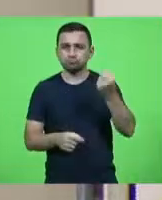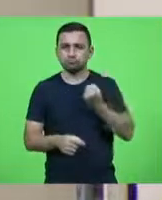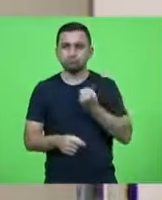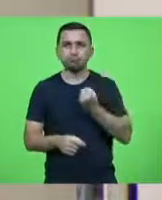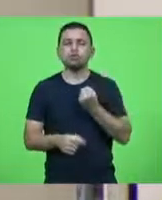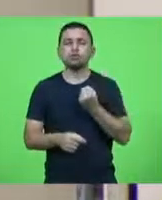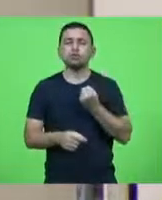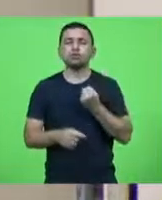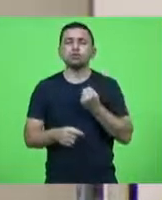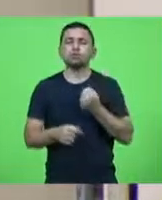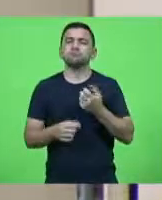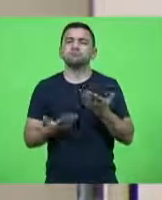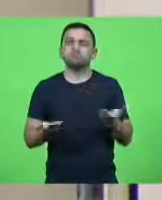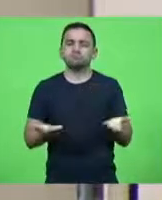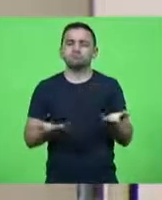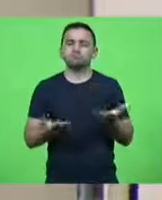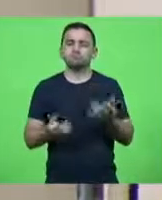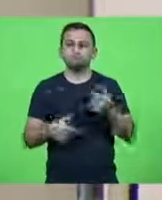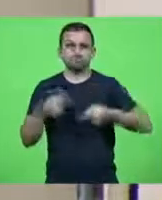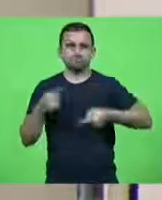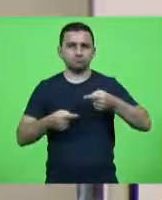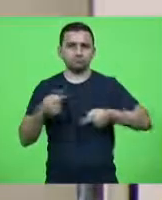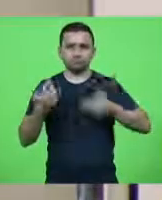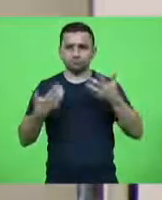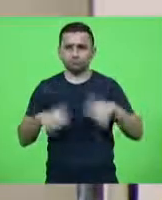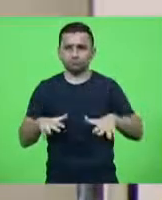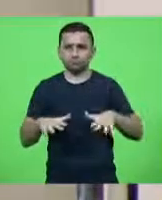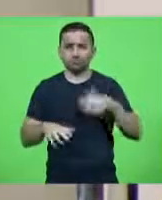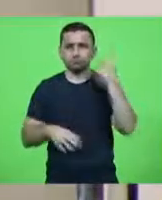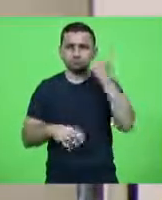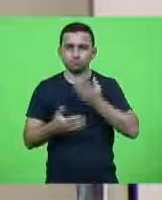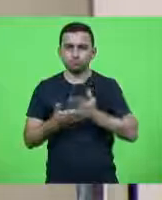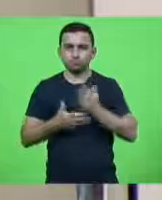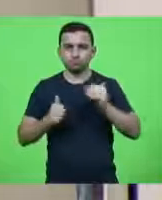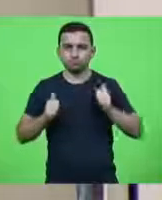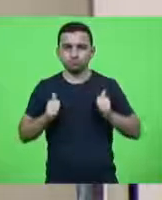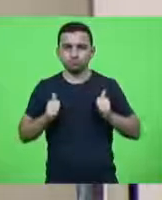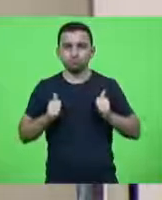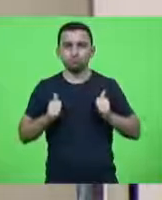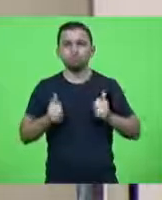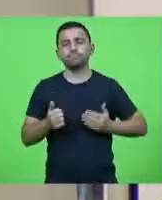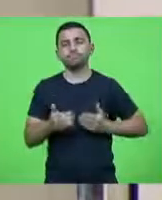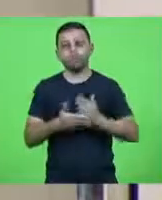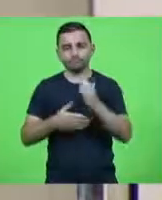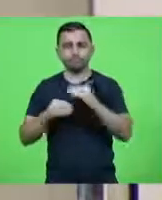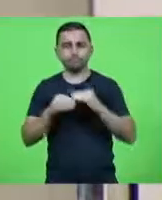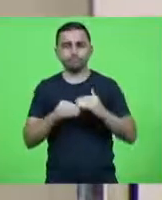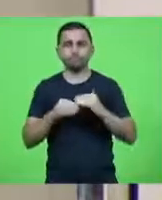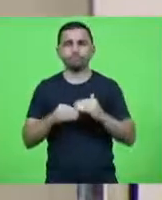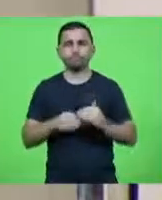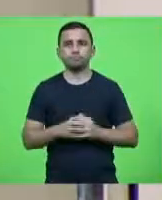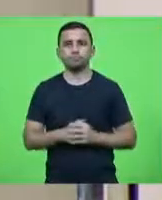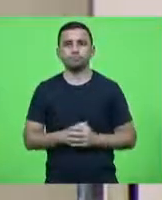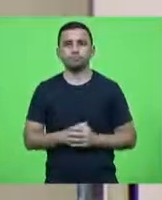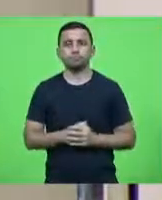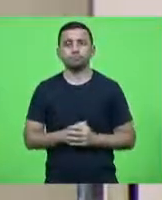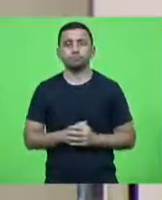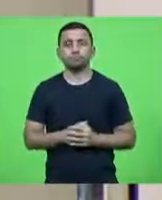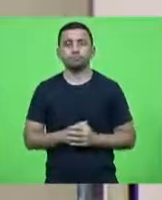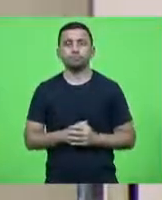havendo quem queira discutir. Em votação. Deputados que aprovam, permaneçam como se encontram. Aprovado por unanimidade.